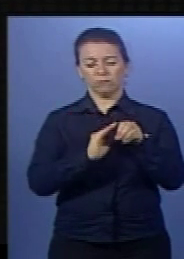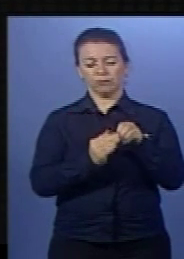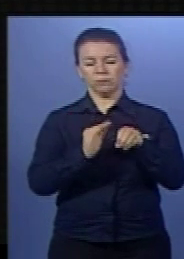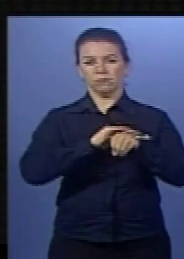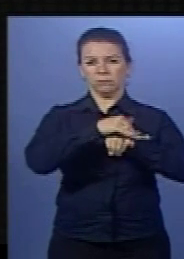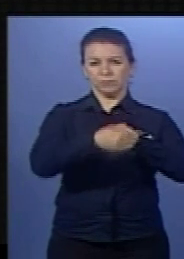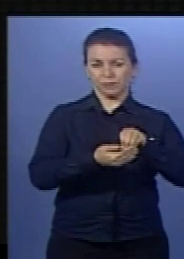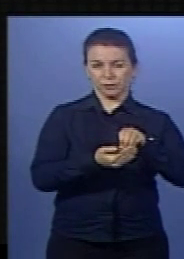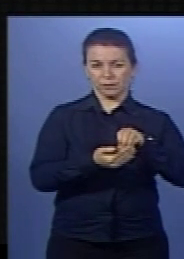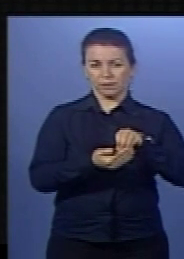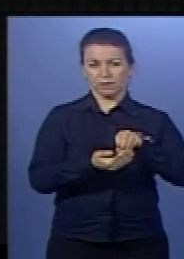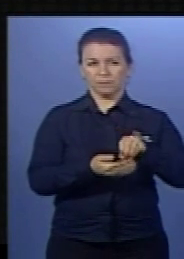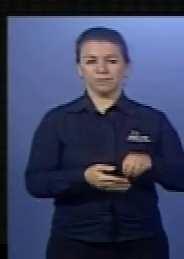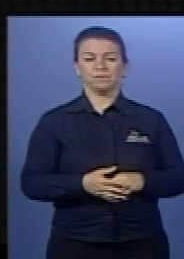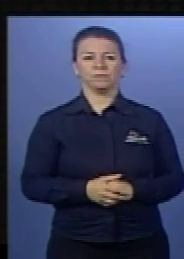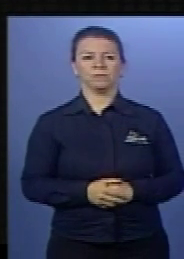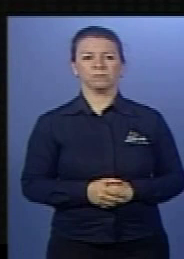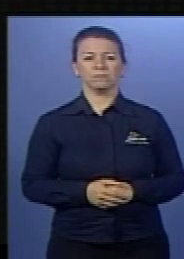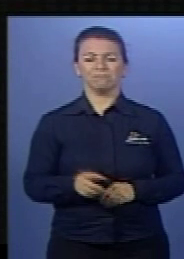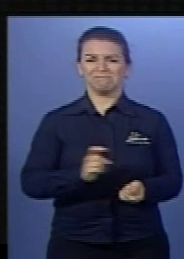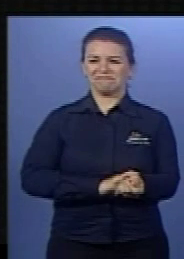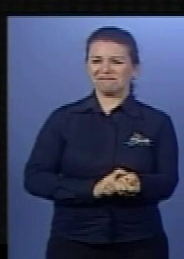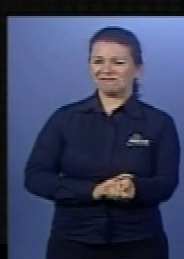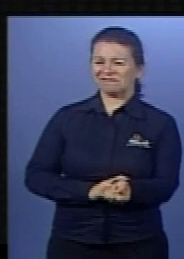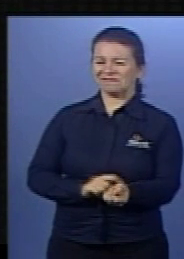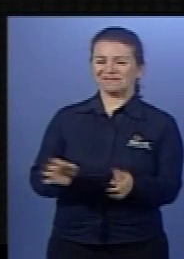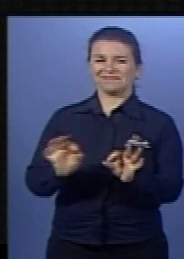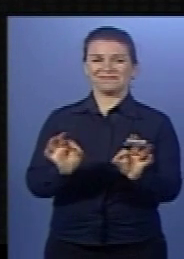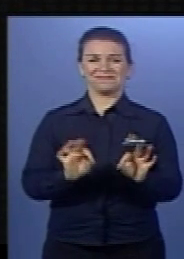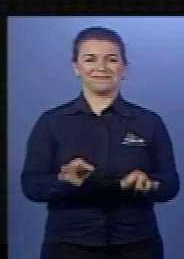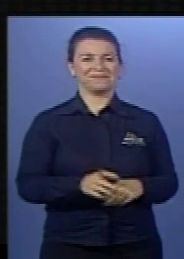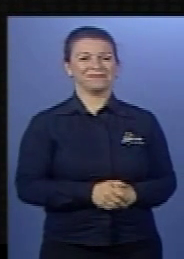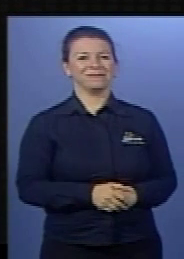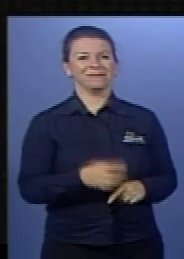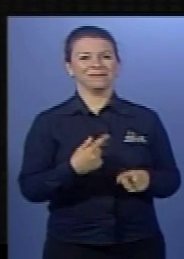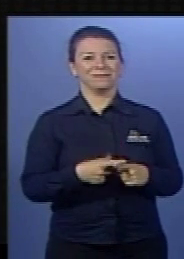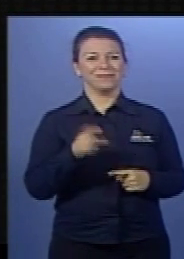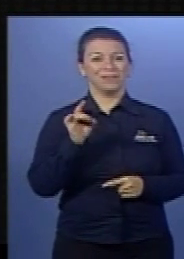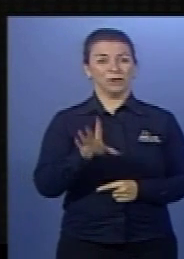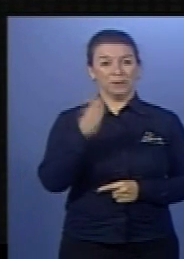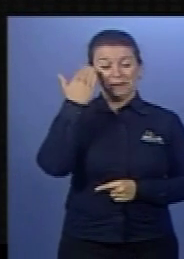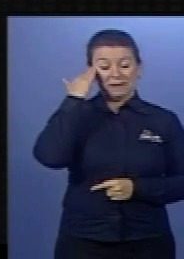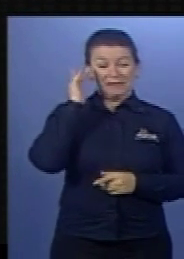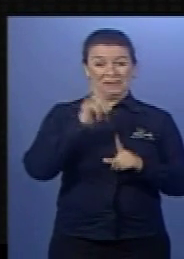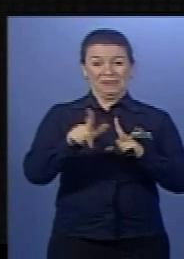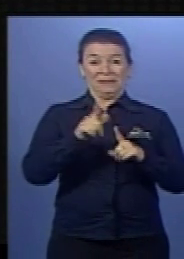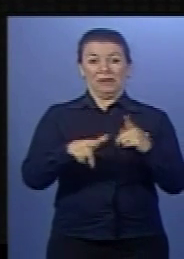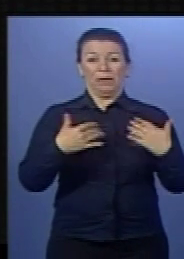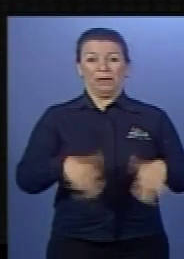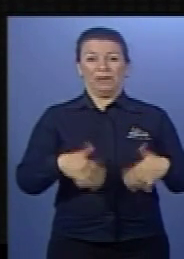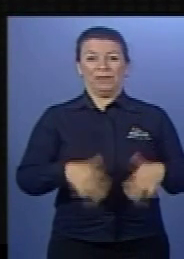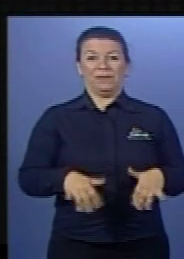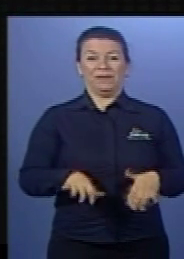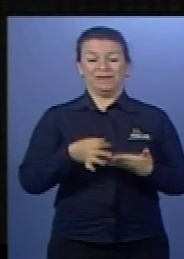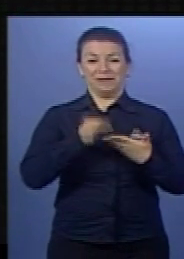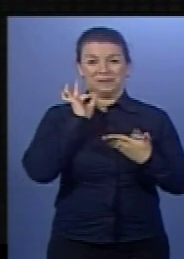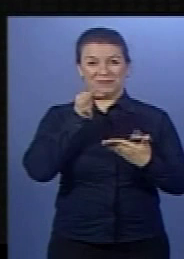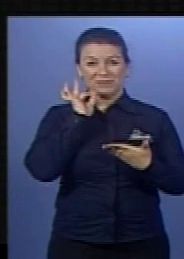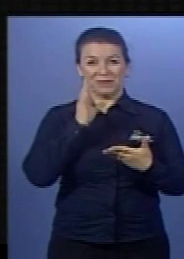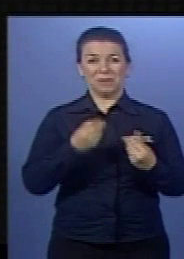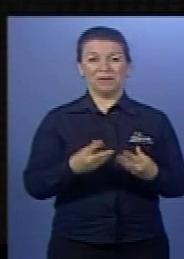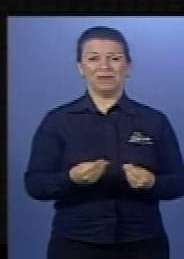Envelope. Você não está nervoso, né? Não. E aqui, ó... Porque para entender a sua letra, você... Falar bastante coisa, Beber o café é demais.